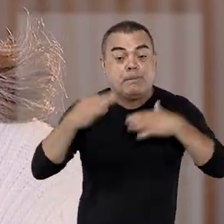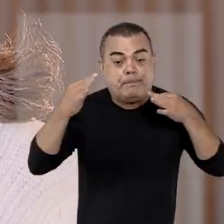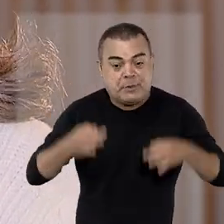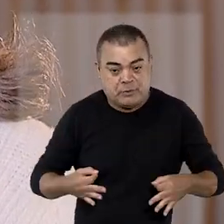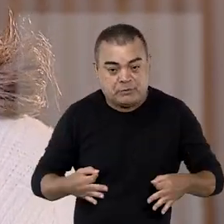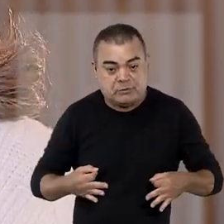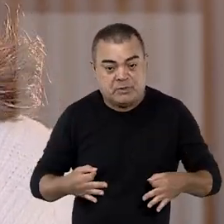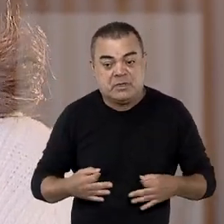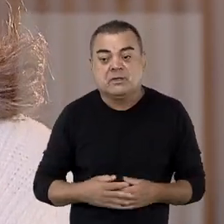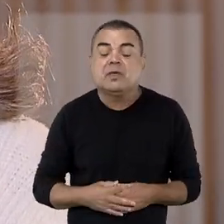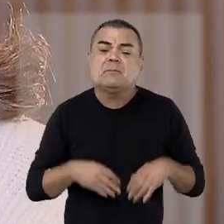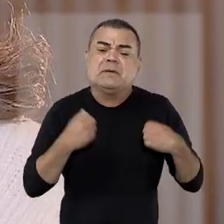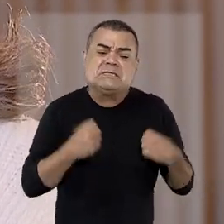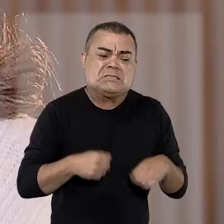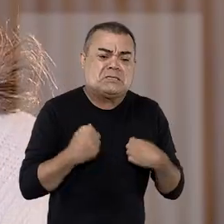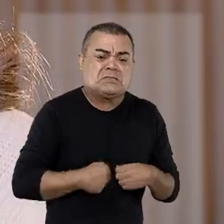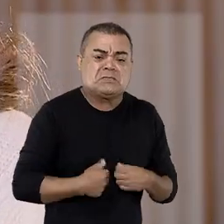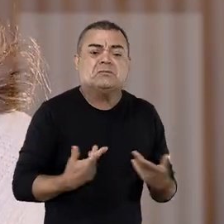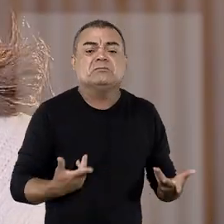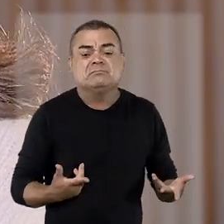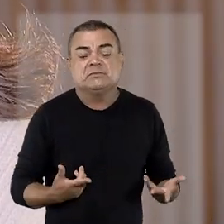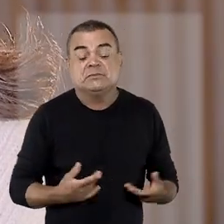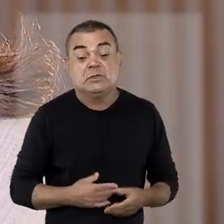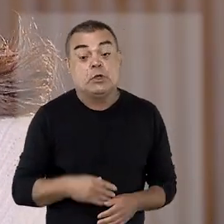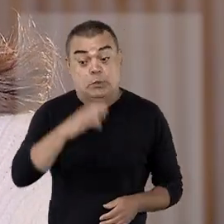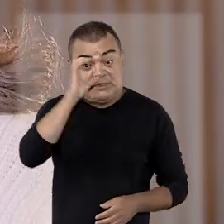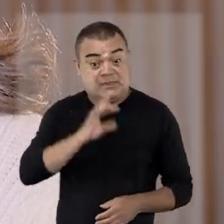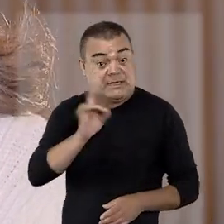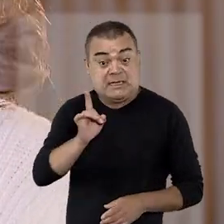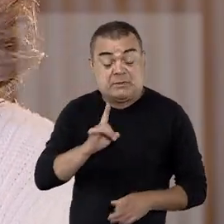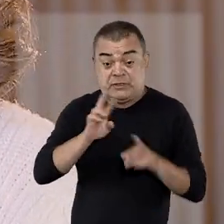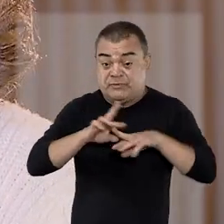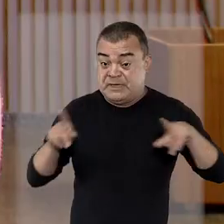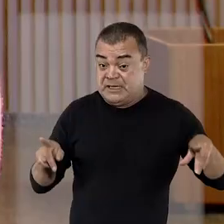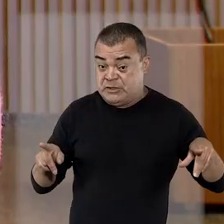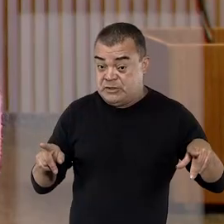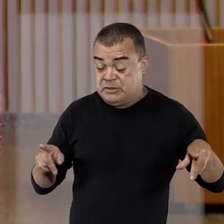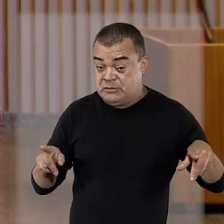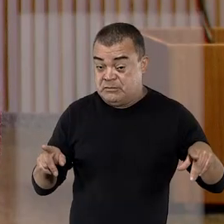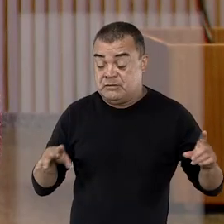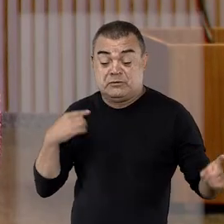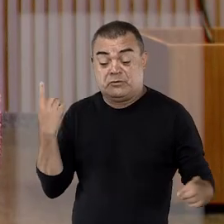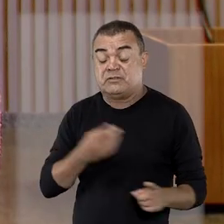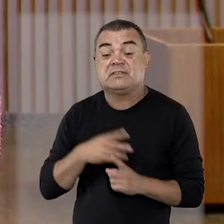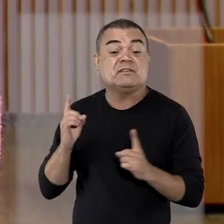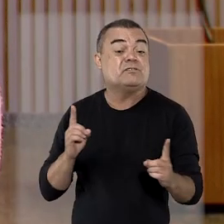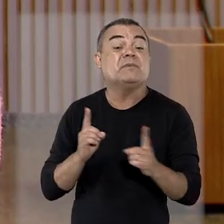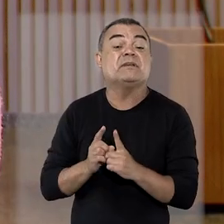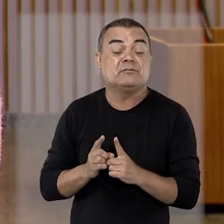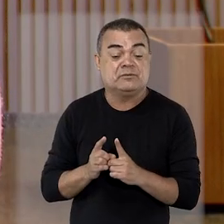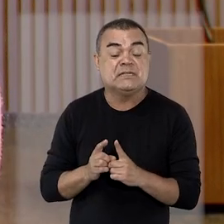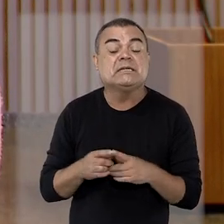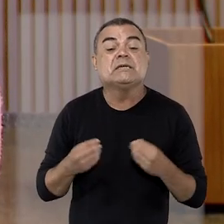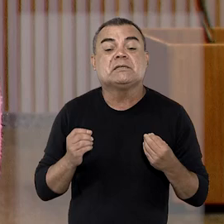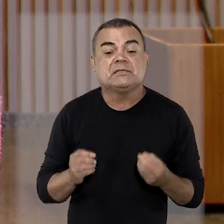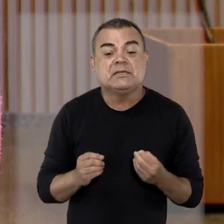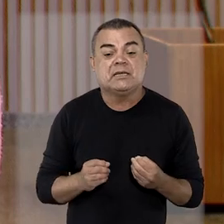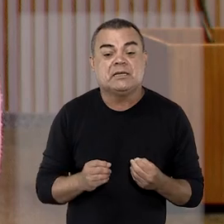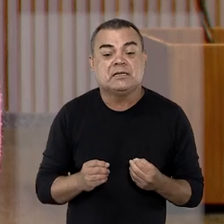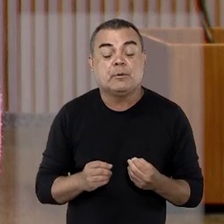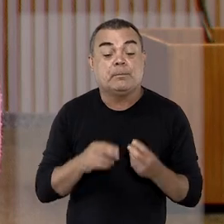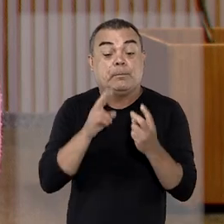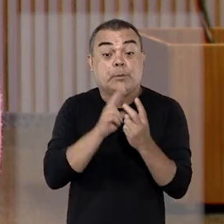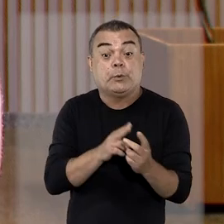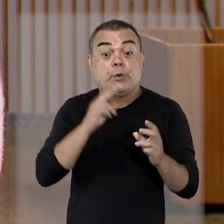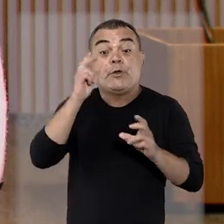já vem com a sua demanda pronta. Preciso disso, o cidadão não. É o diferencial do nosso atendimento. É o atendimento